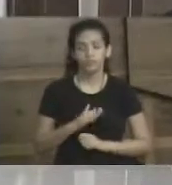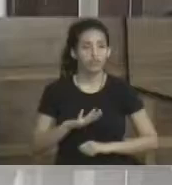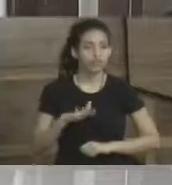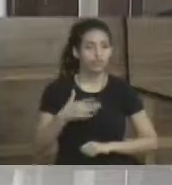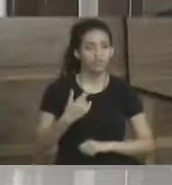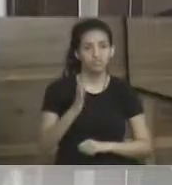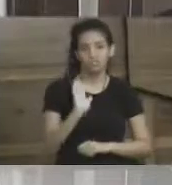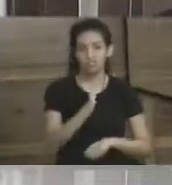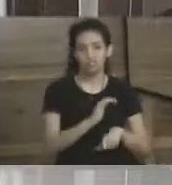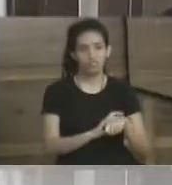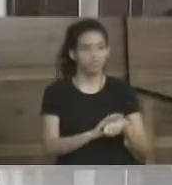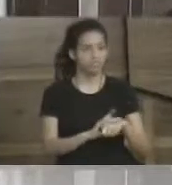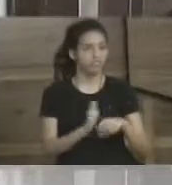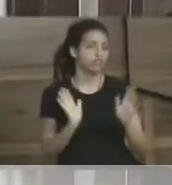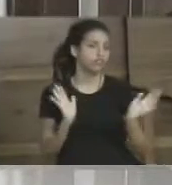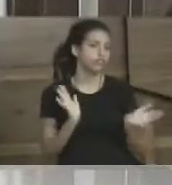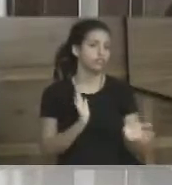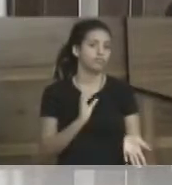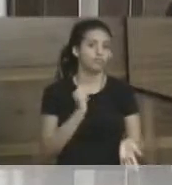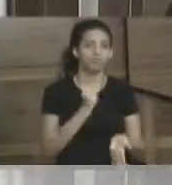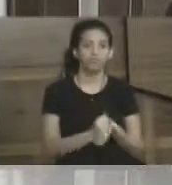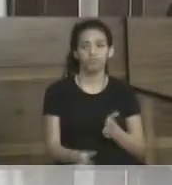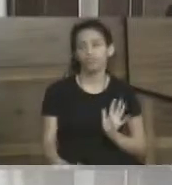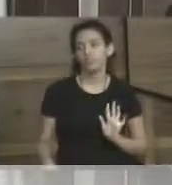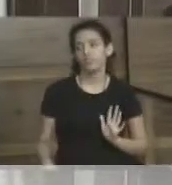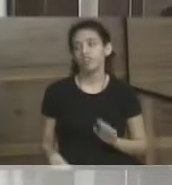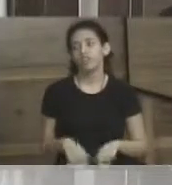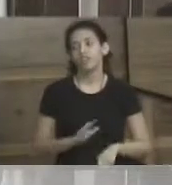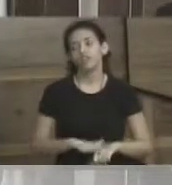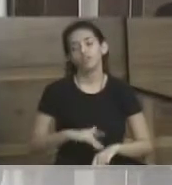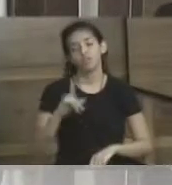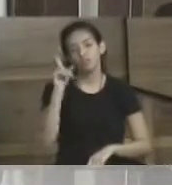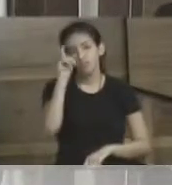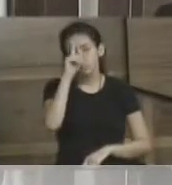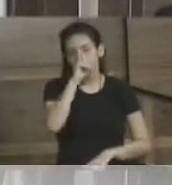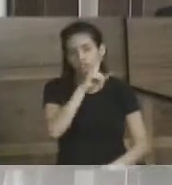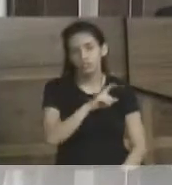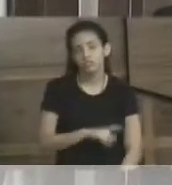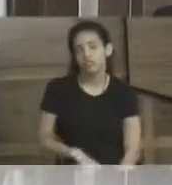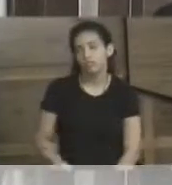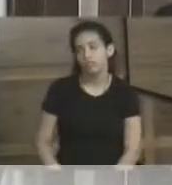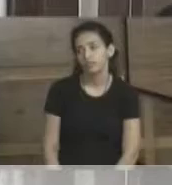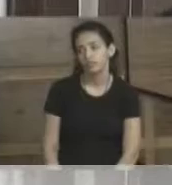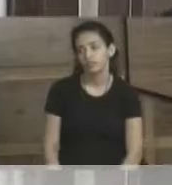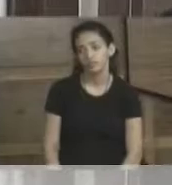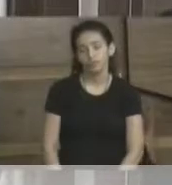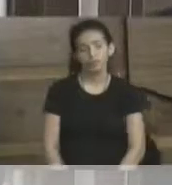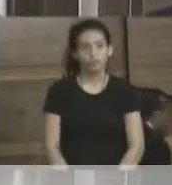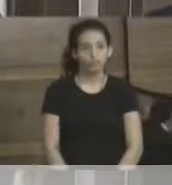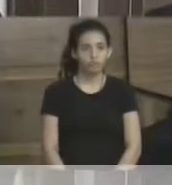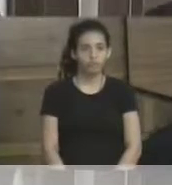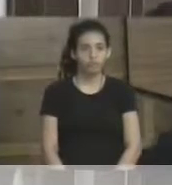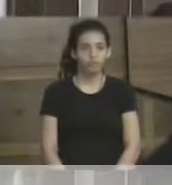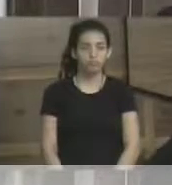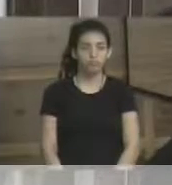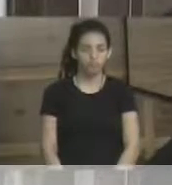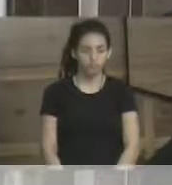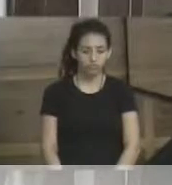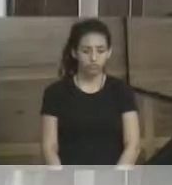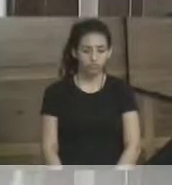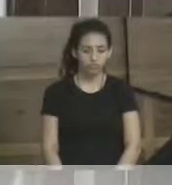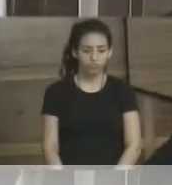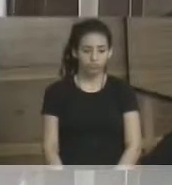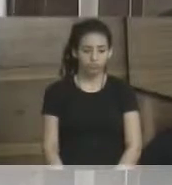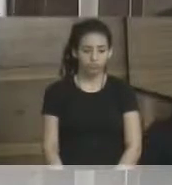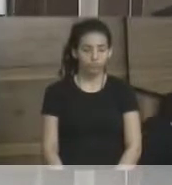doença, depois que você desenvolveu ou contraiu uma doença, é muito mais difícil, muito mais dispendioso e muito mais custoso que você trate essa